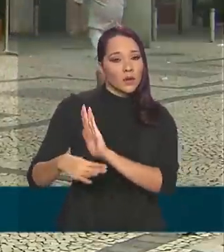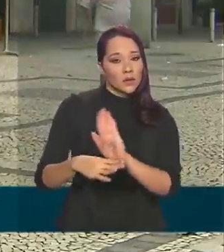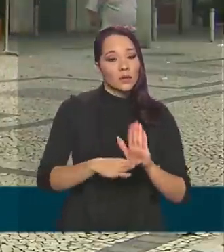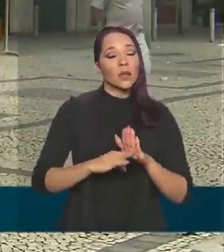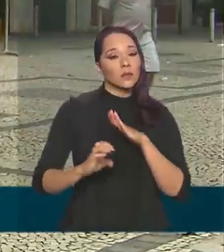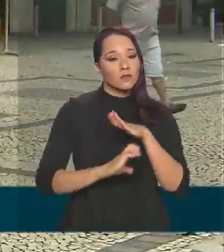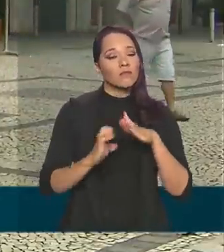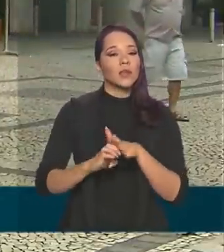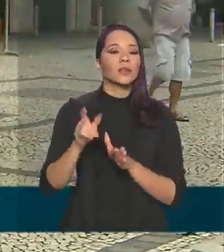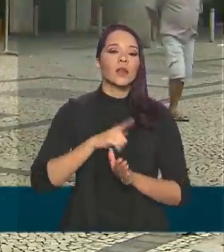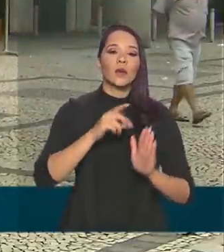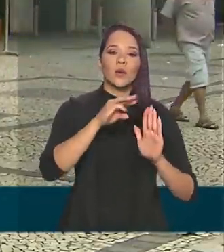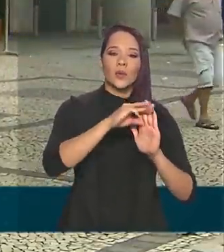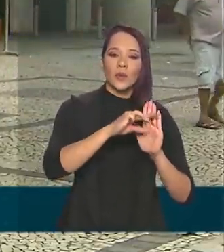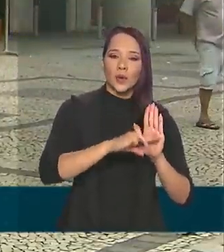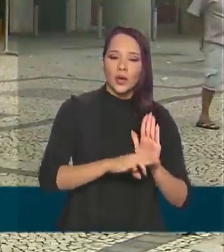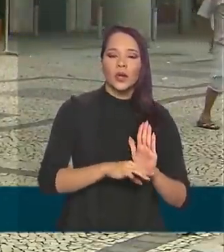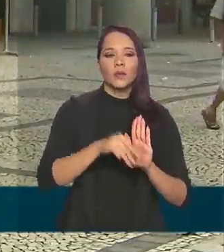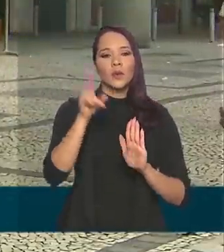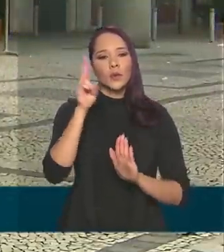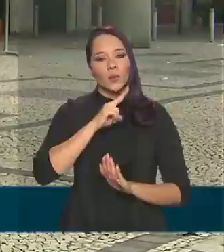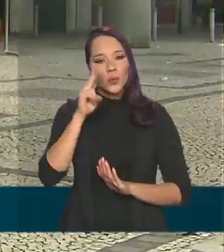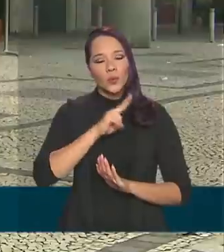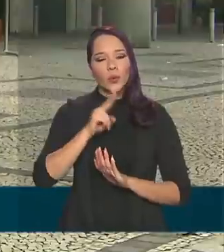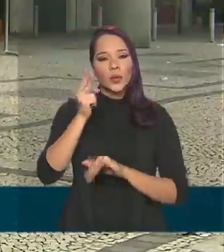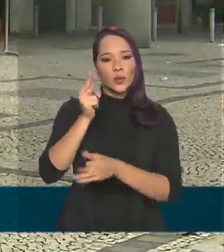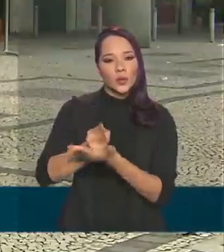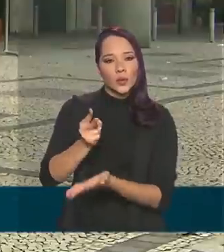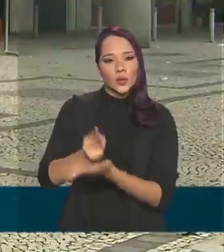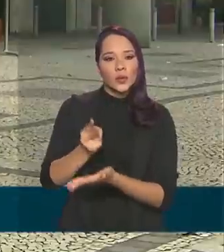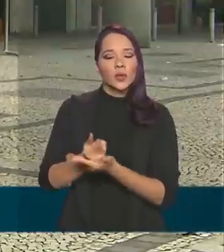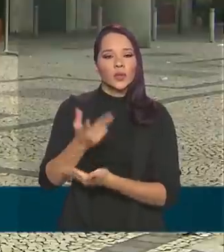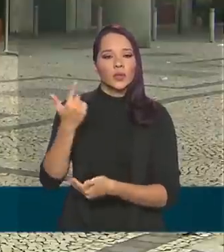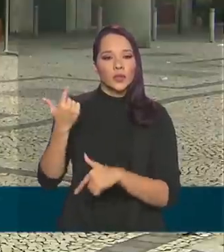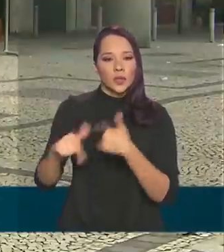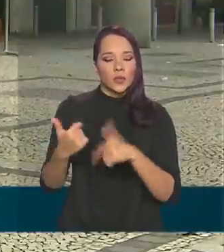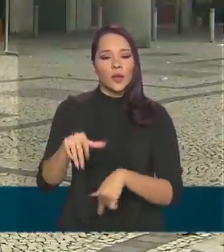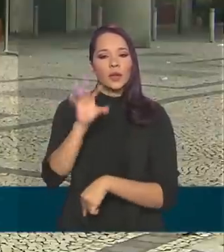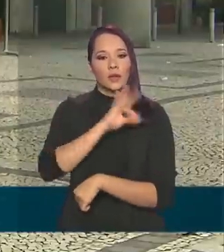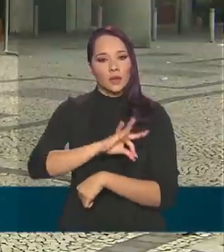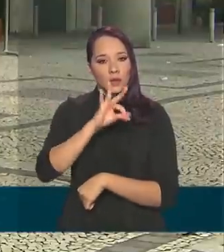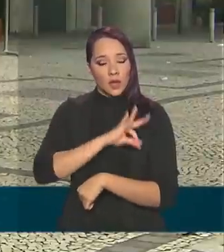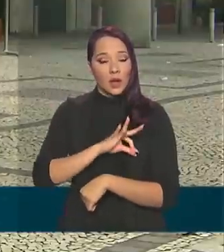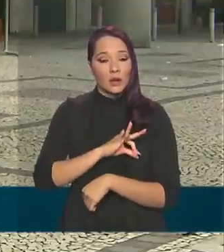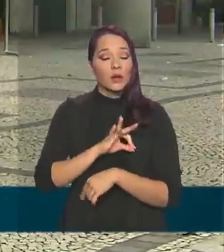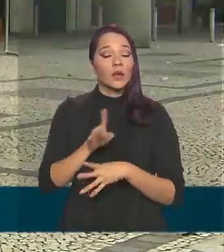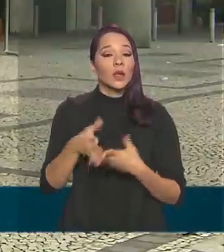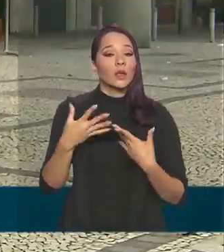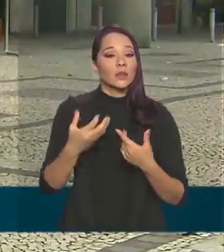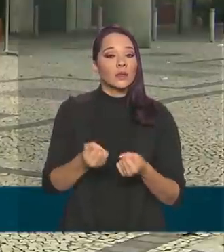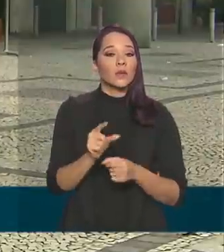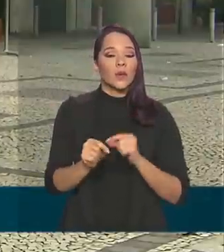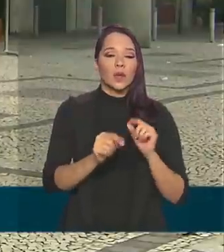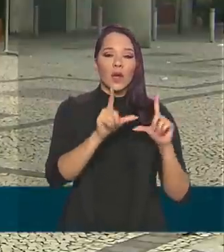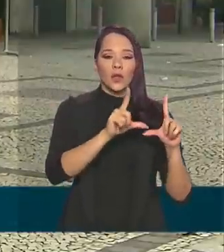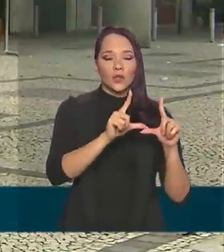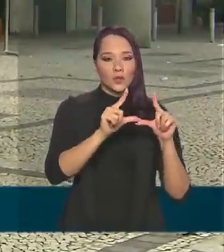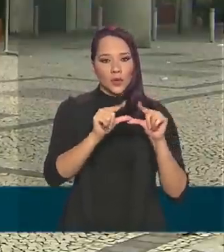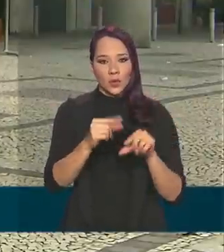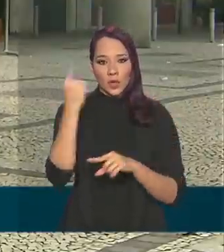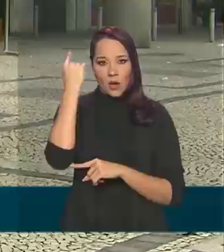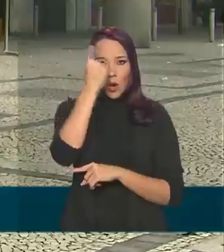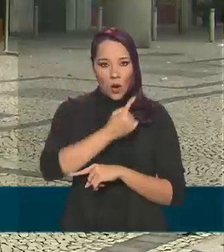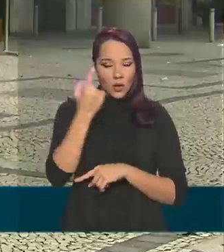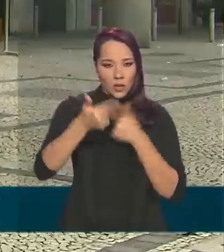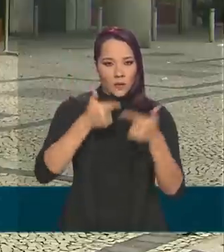estão o Programa Emergencial de Manutenção do Emprego e da Renda, que permitiu a redução da jornada